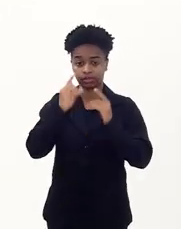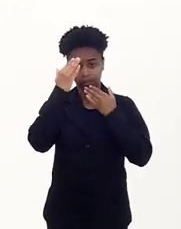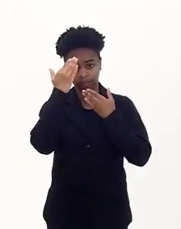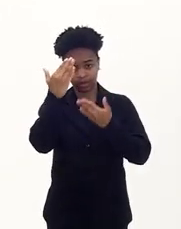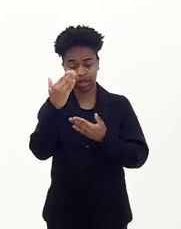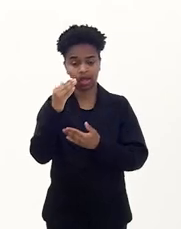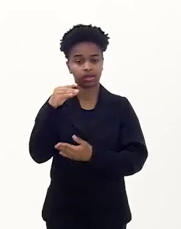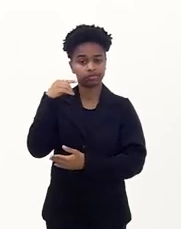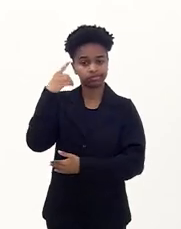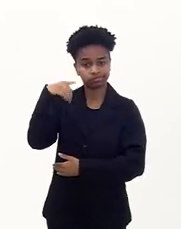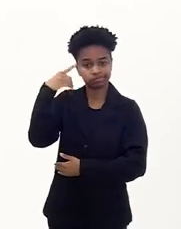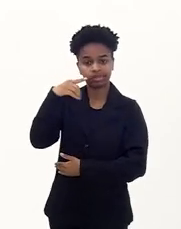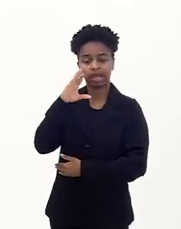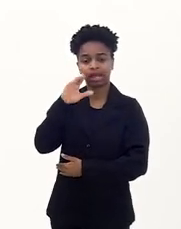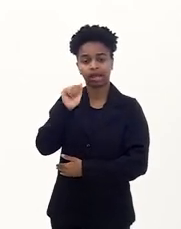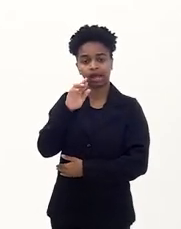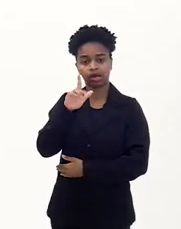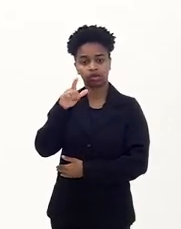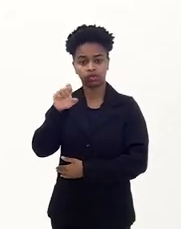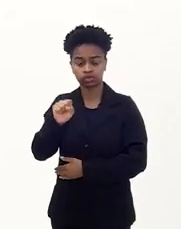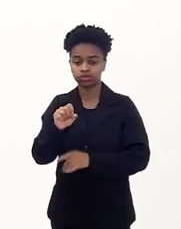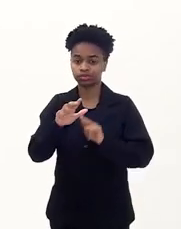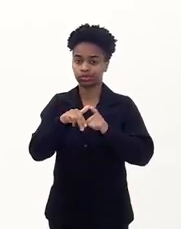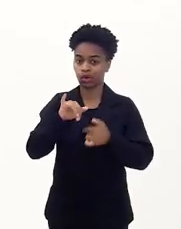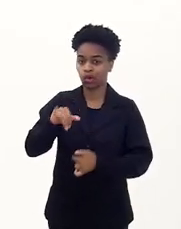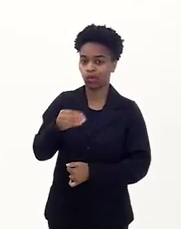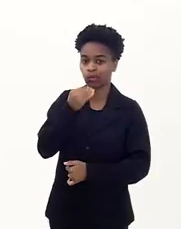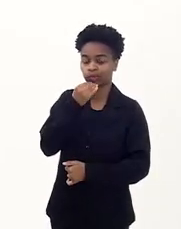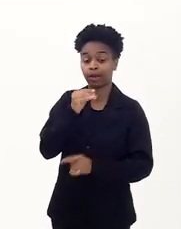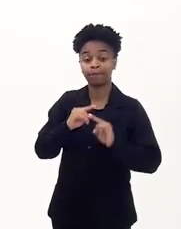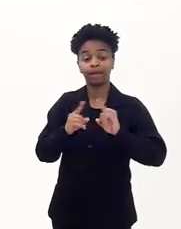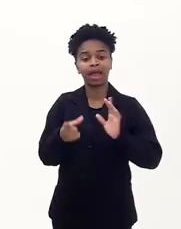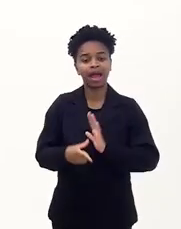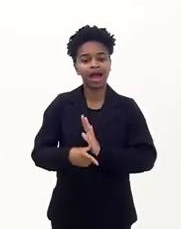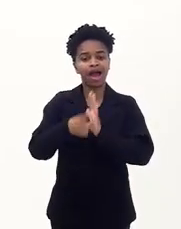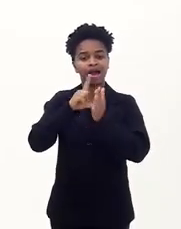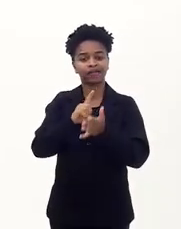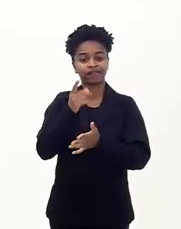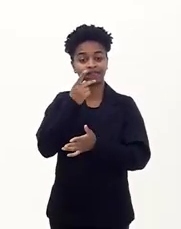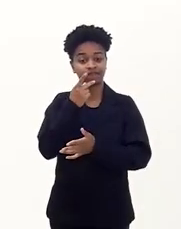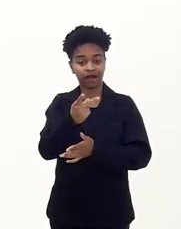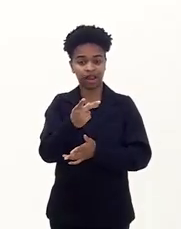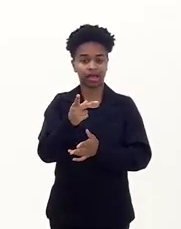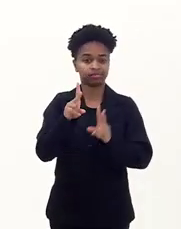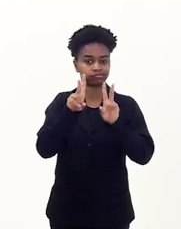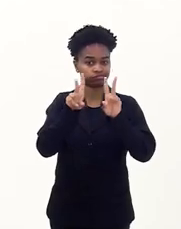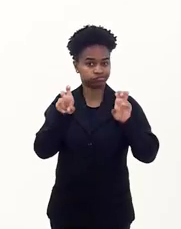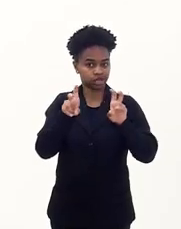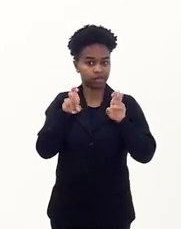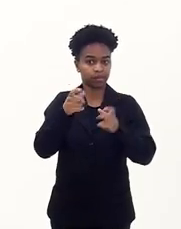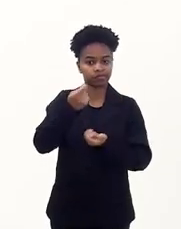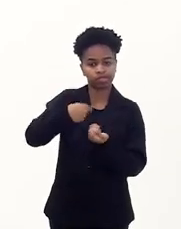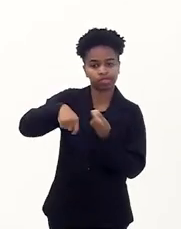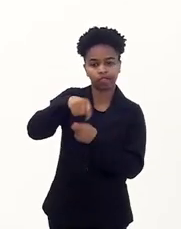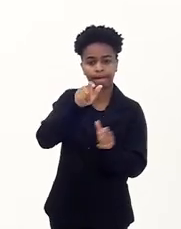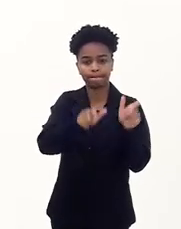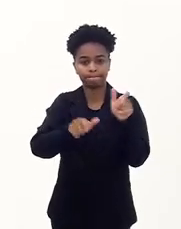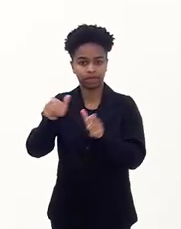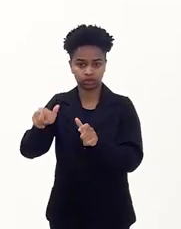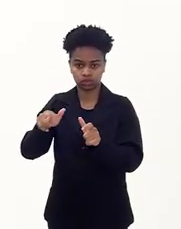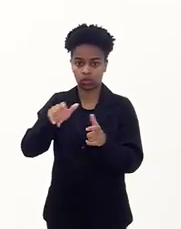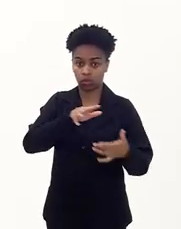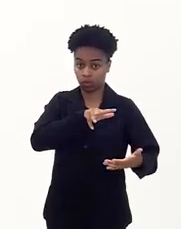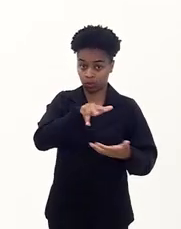obrigada, doutor Carlos Nicodemos, pela oportunidade. Bom, antes de começar a falar sobre o tráfico de pessoas no âmbito